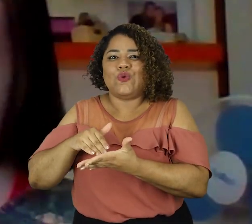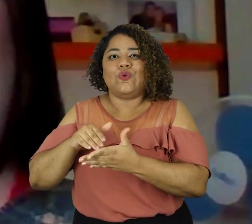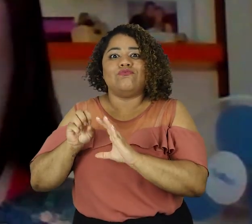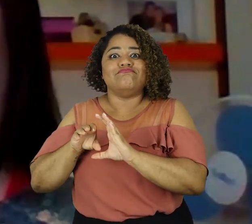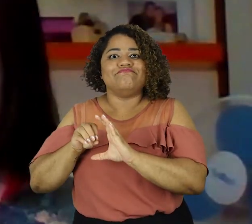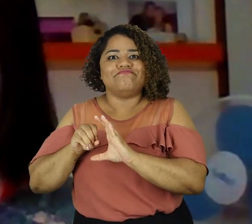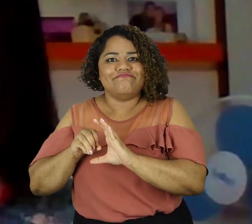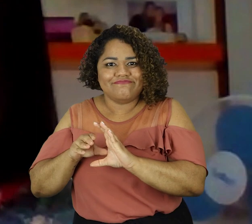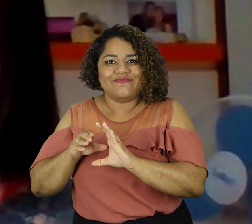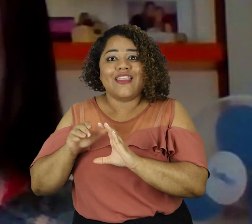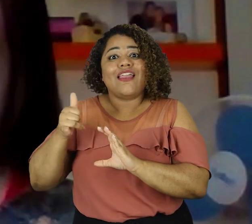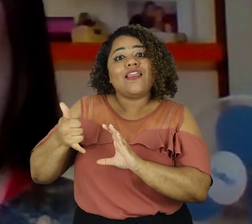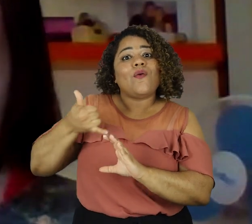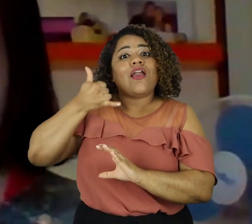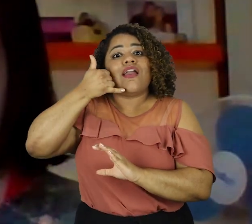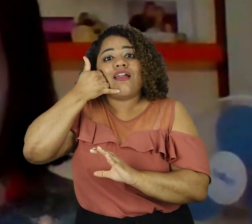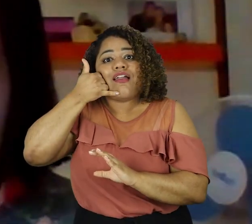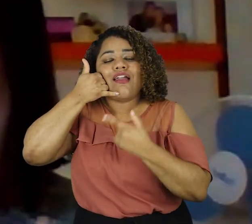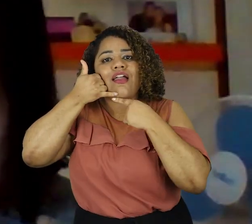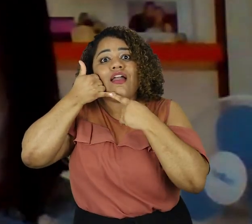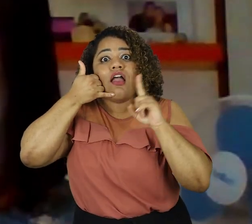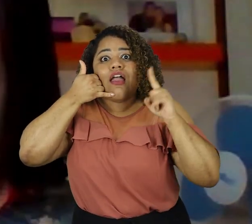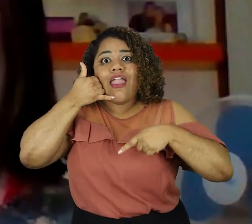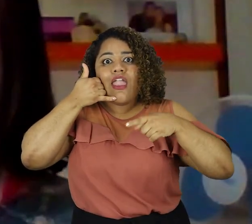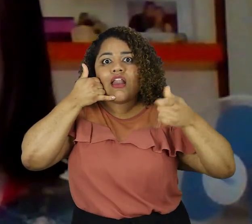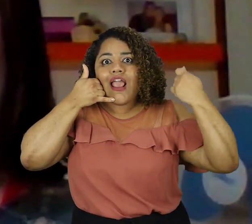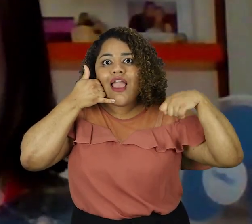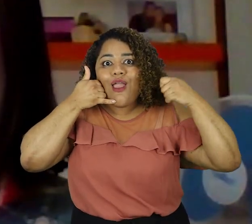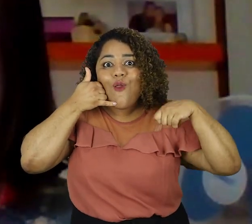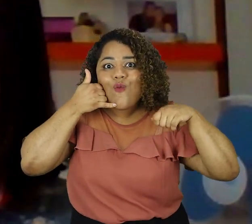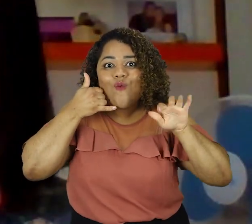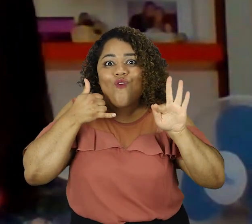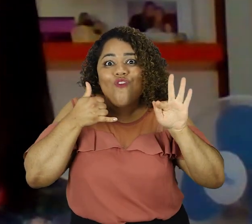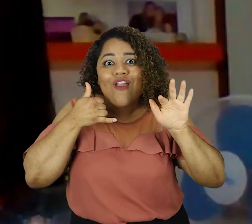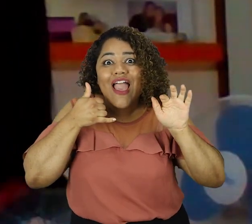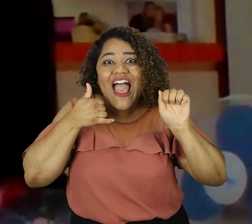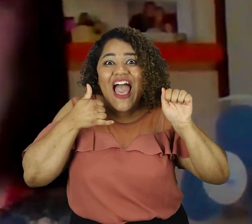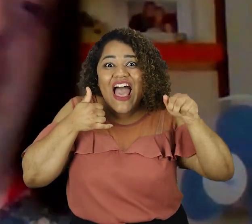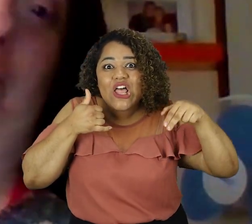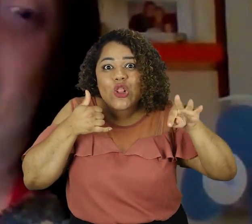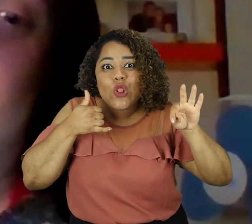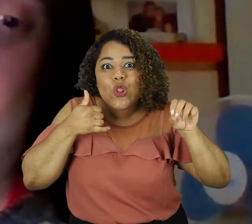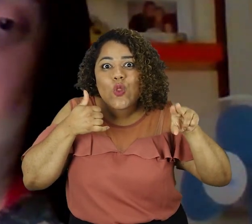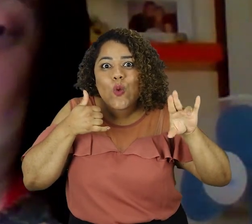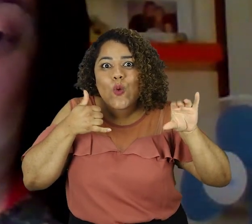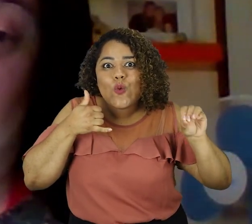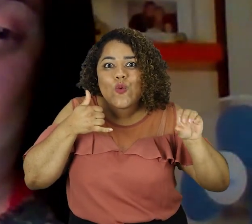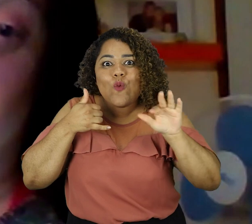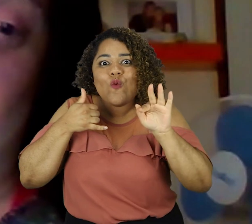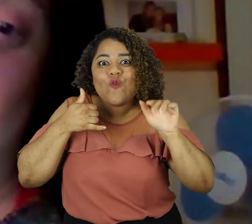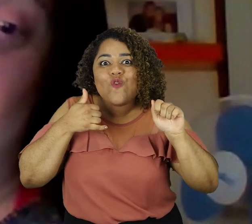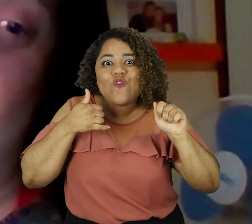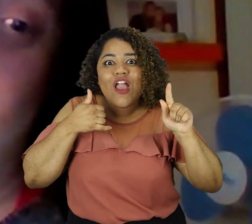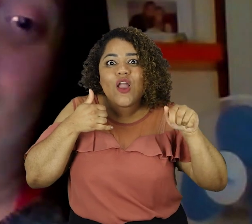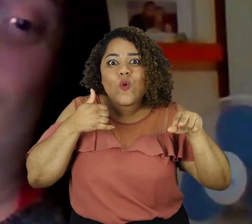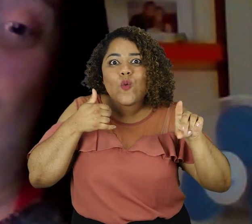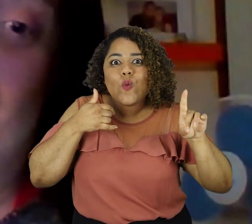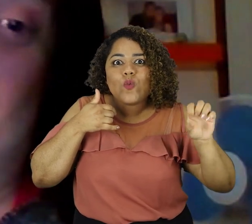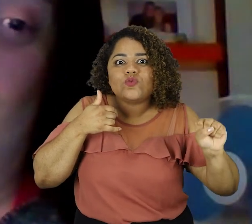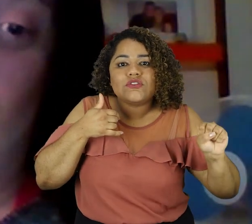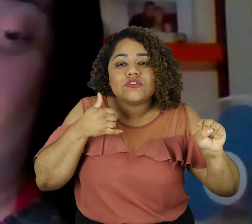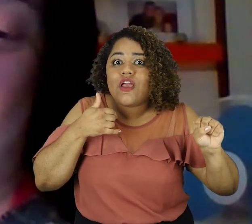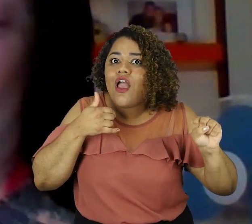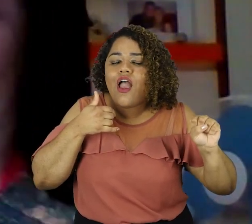mas na hora que eu queria atender o Antônio Fagundes, eu não aguentei. Eu